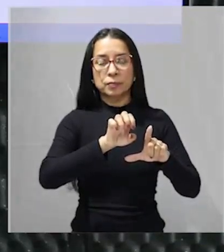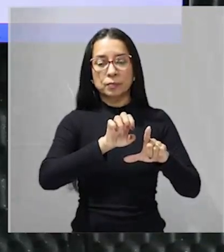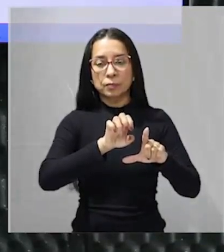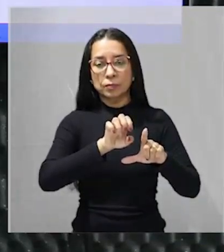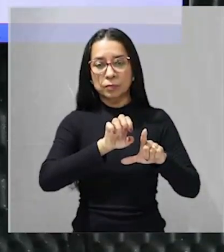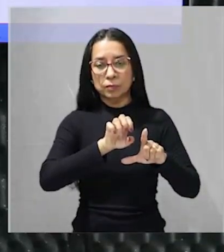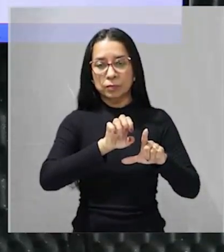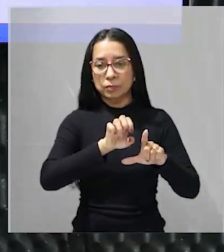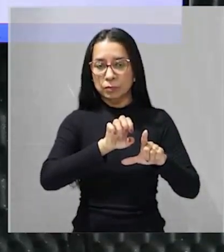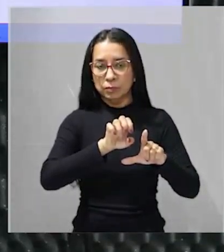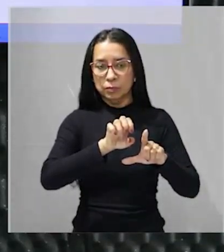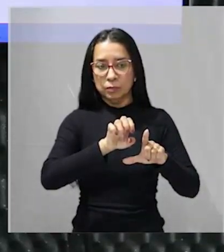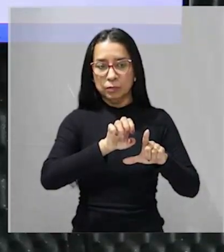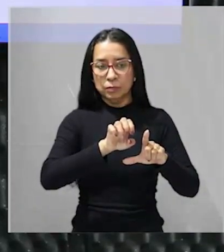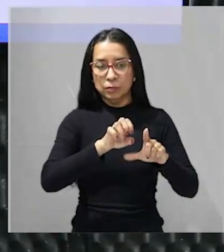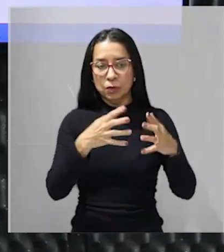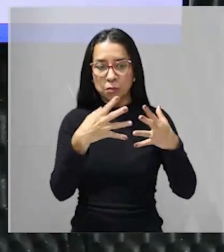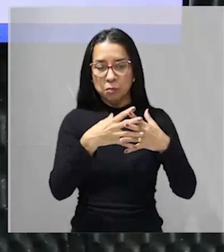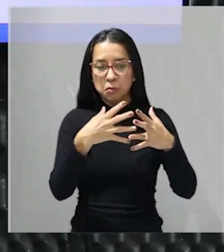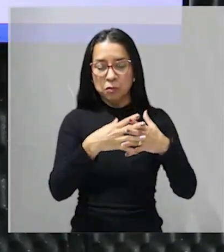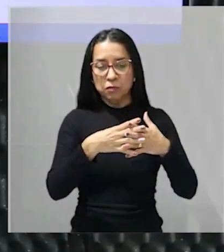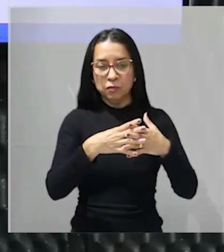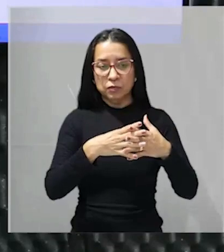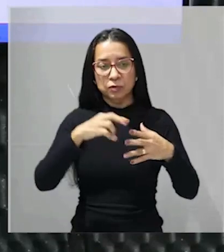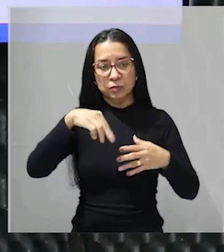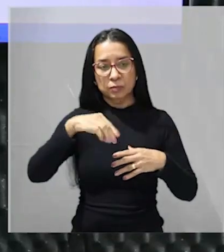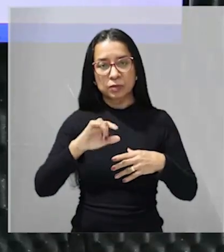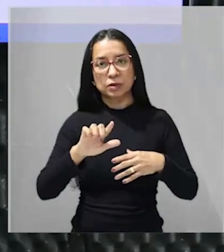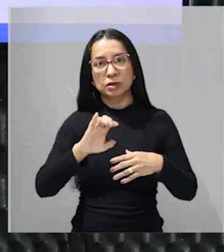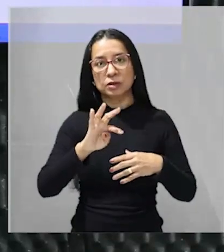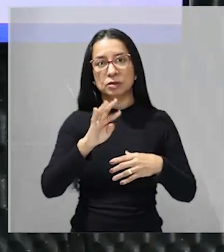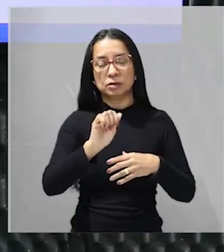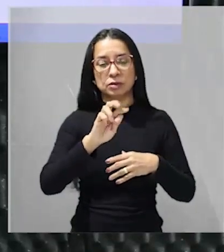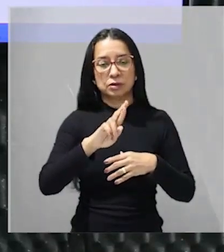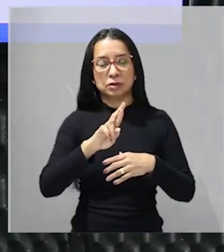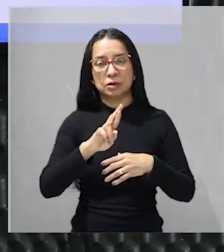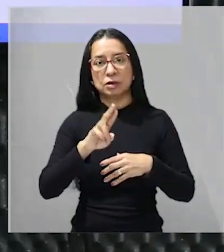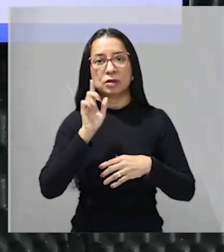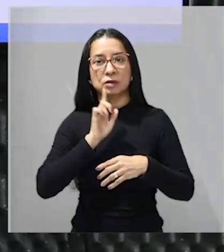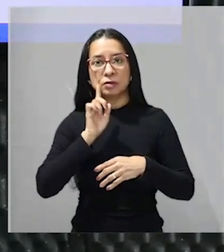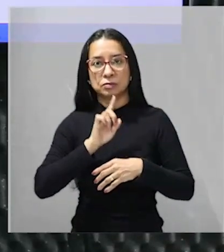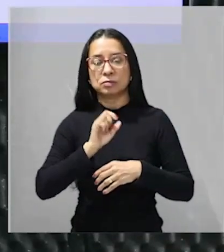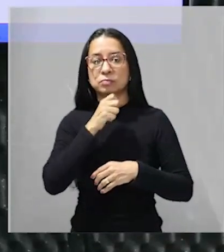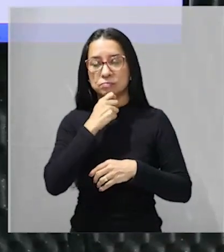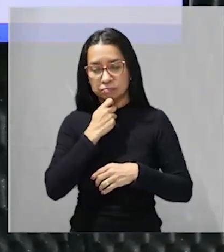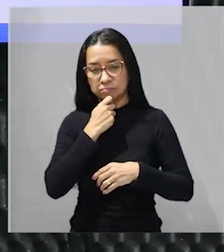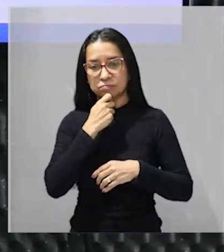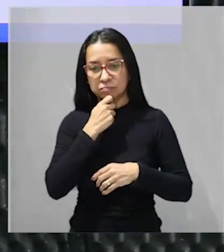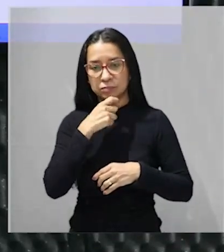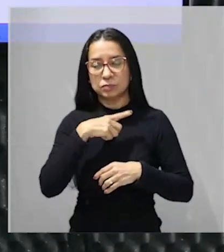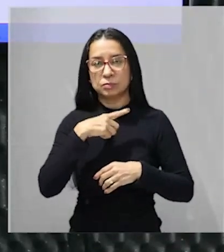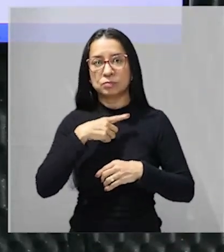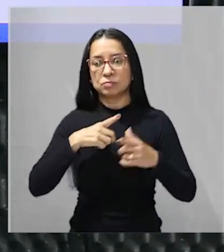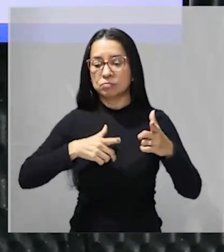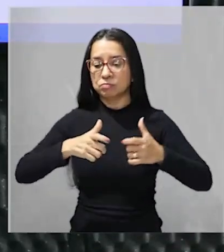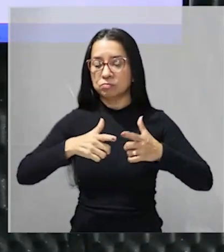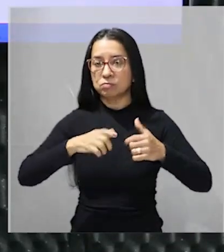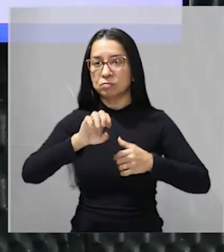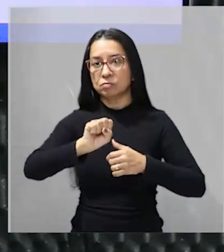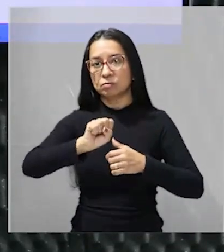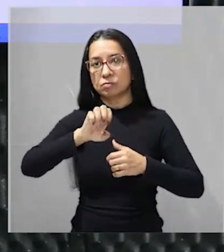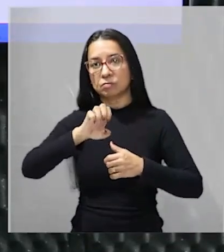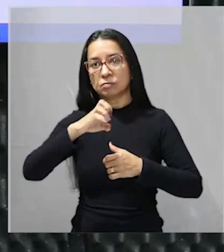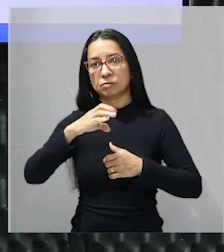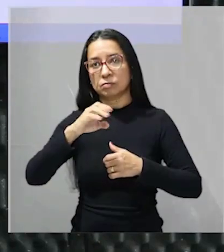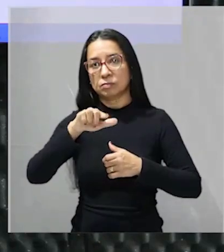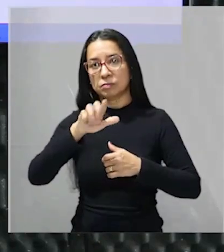a lei se deu dentro da guerra da secessão Estados Unidos ainda estava atravessando a guerra da secessão entre as